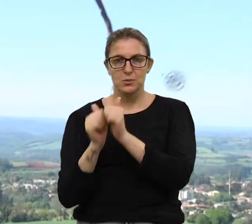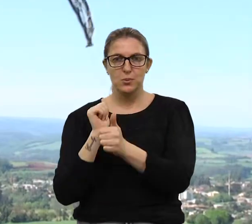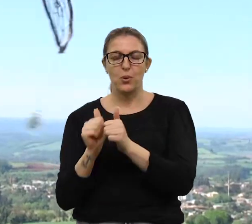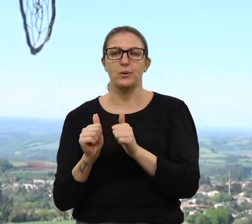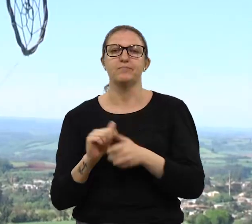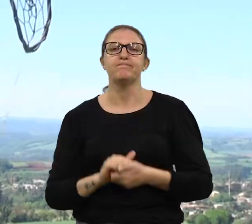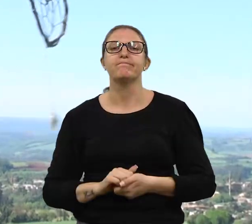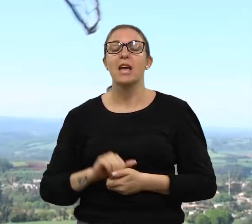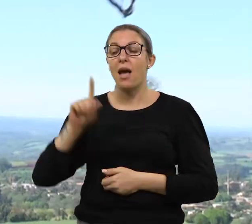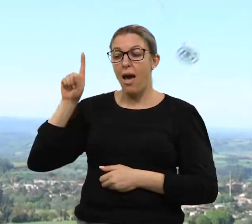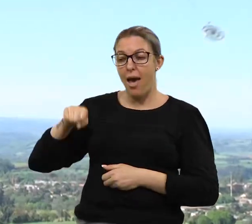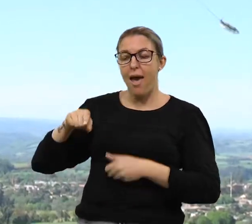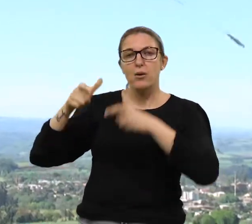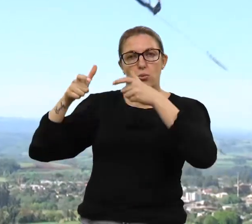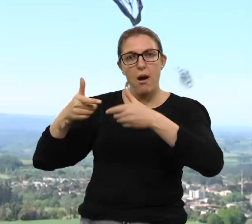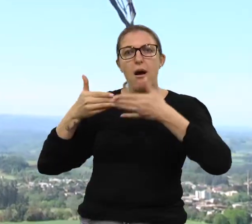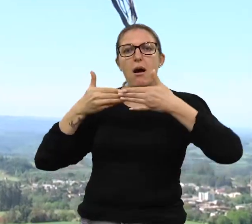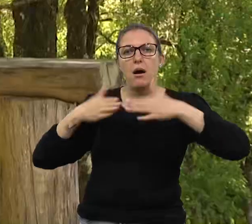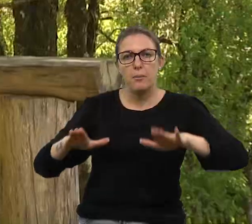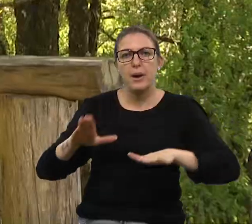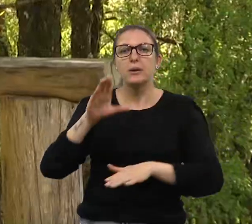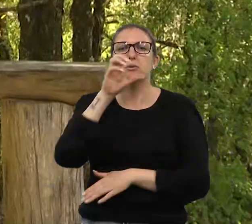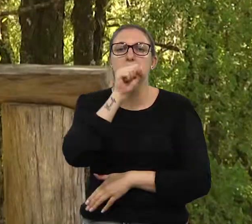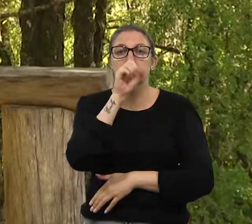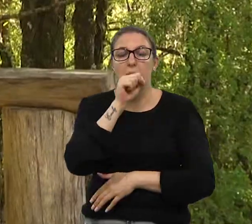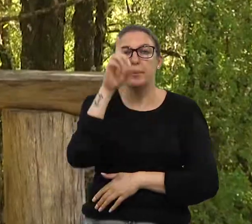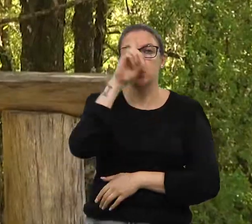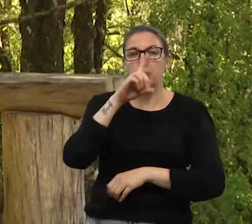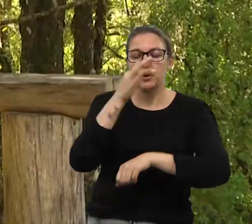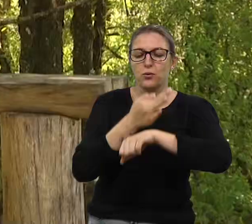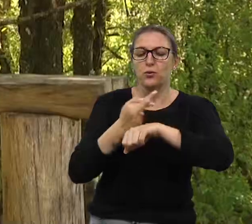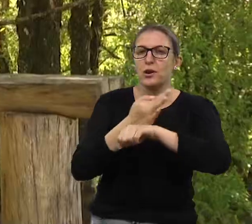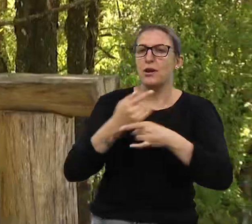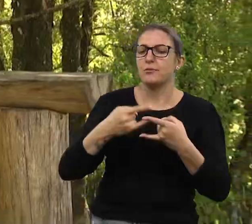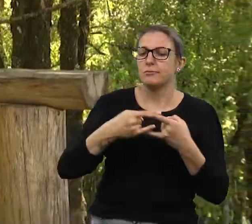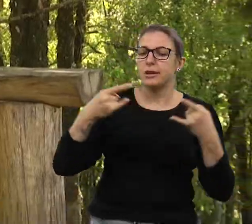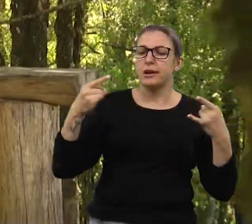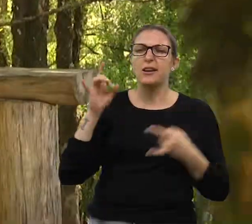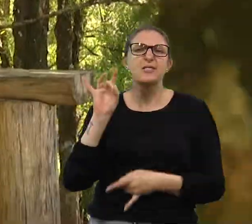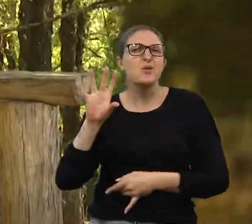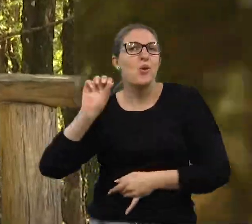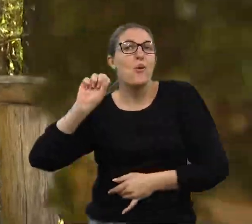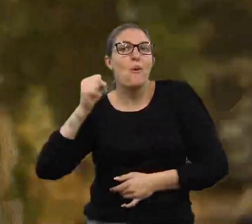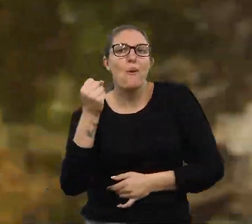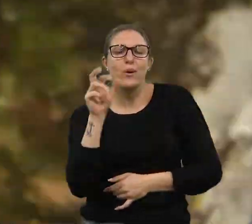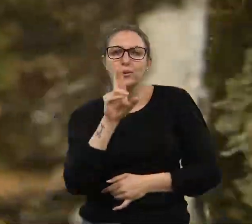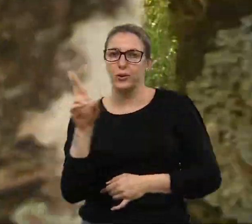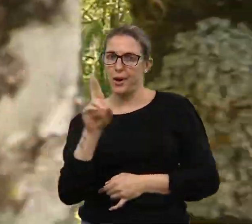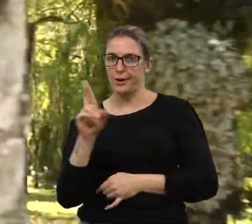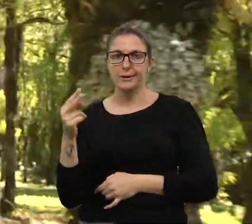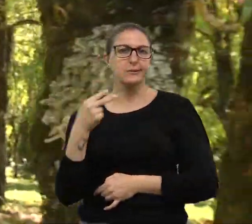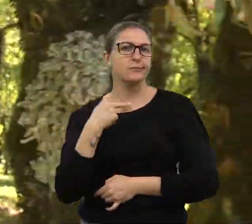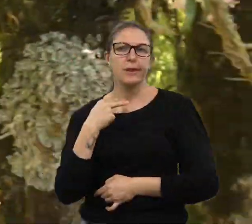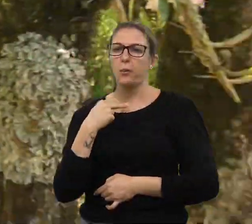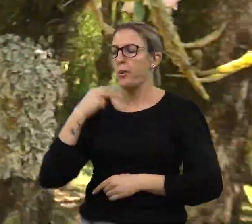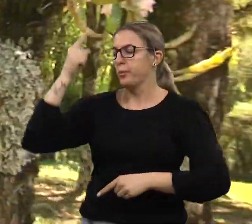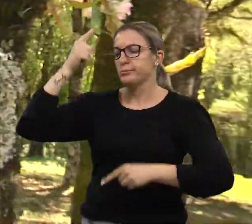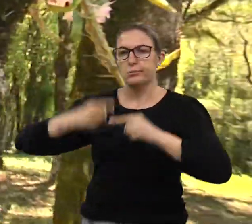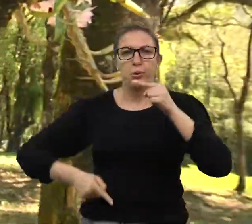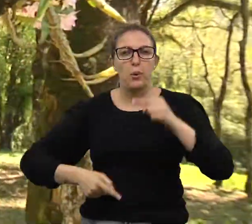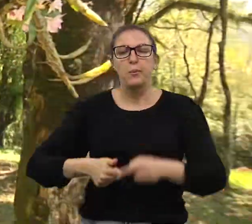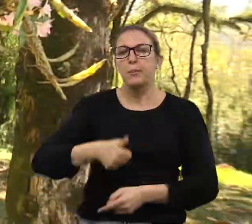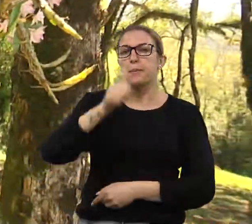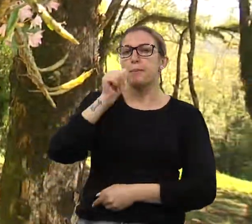nos finais de semana e feriados. A entrada custa apenas R$ 8,00. Não é permitida a entrada com